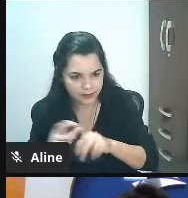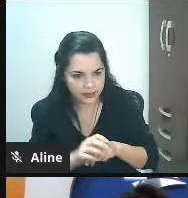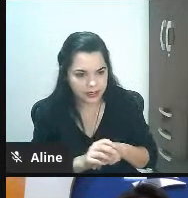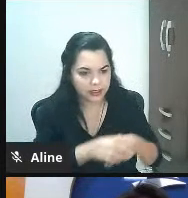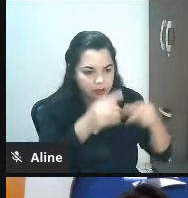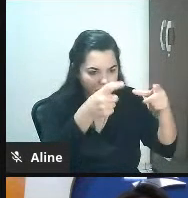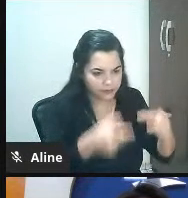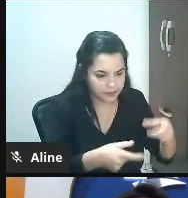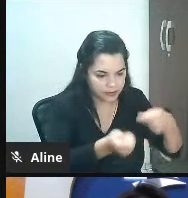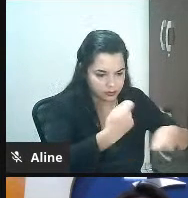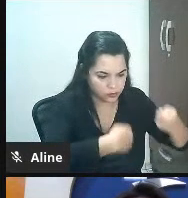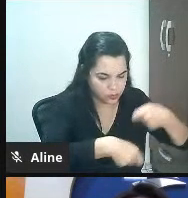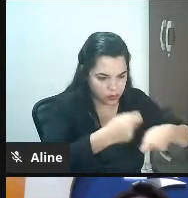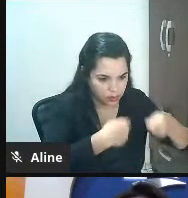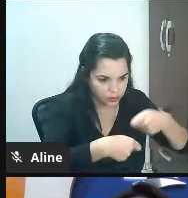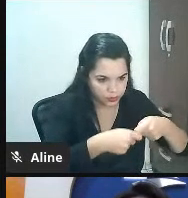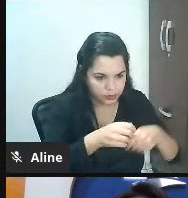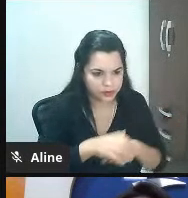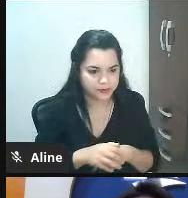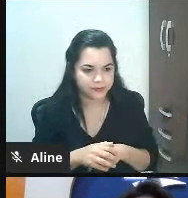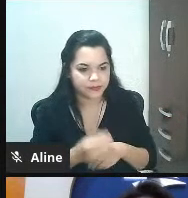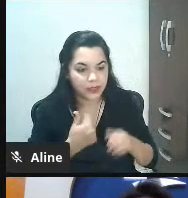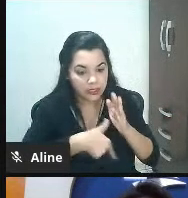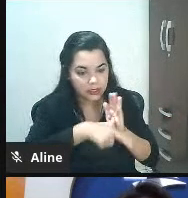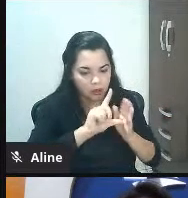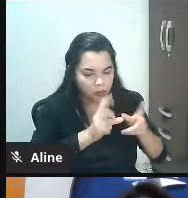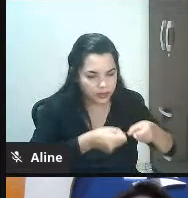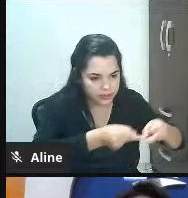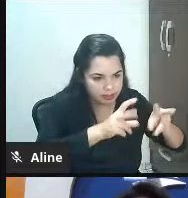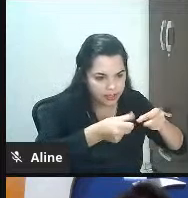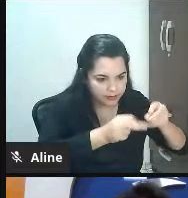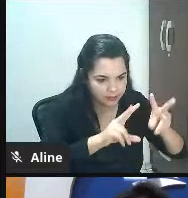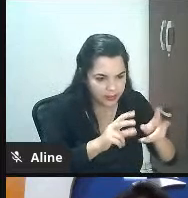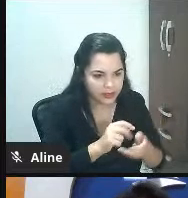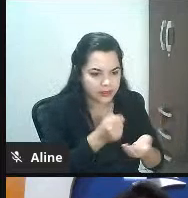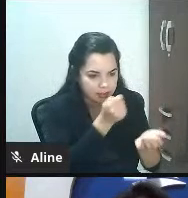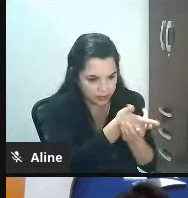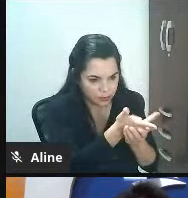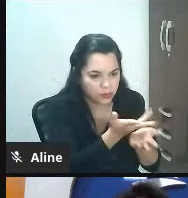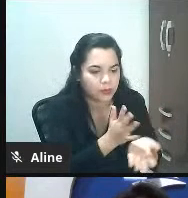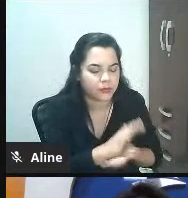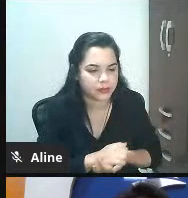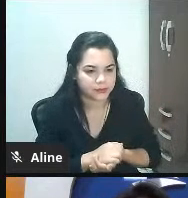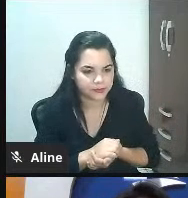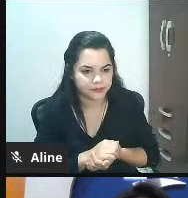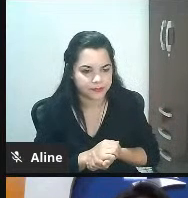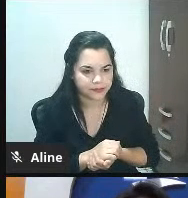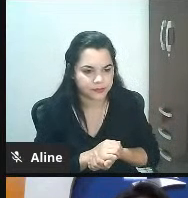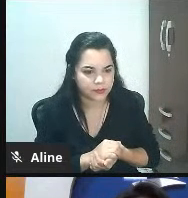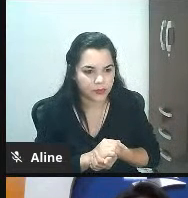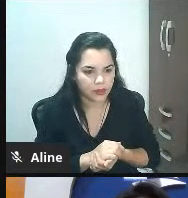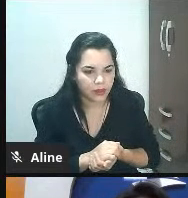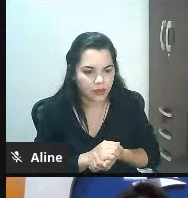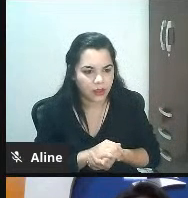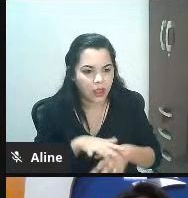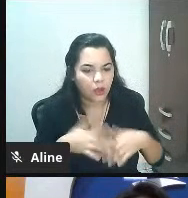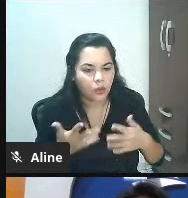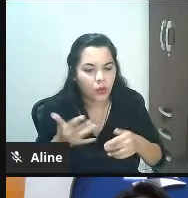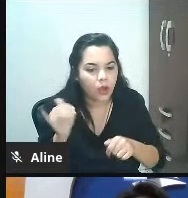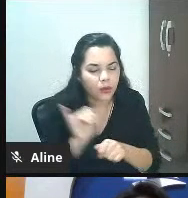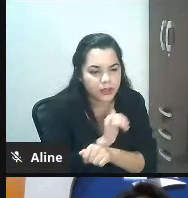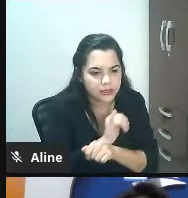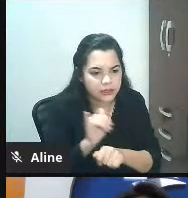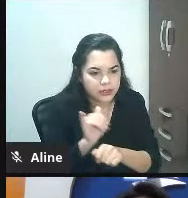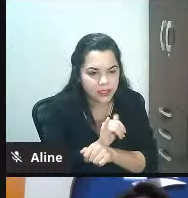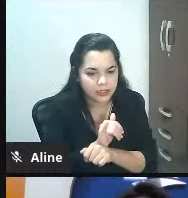canal de vendas loja físico então antes da compra coisa simples tá pras pessoas pensarem quais são as alternativas de canais